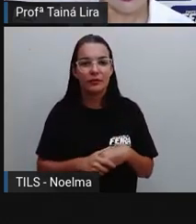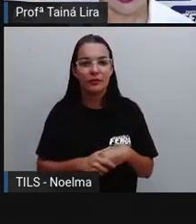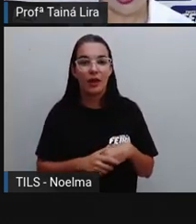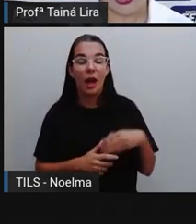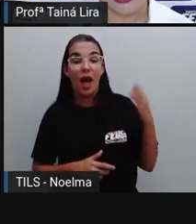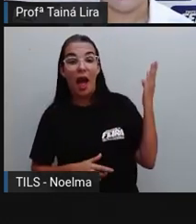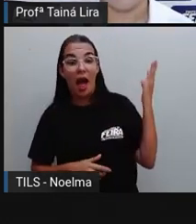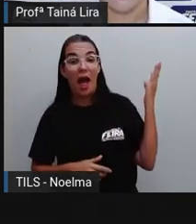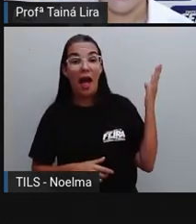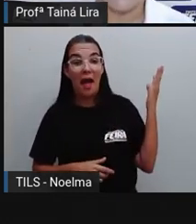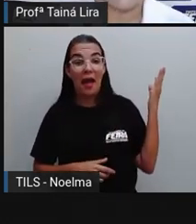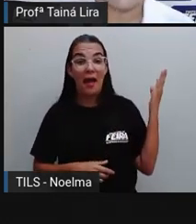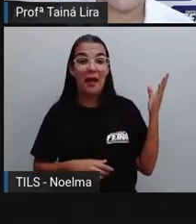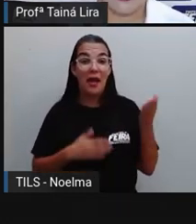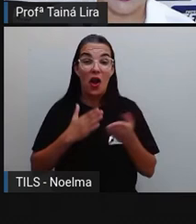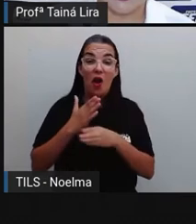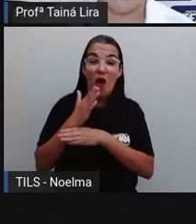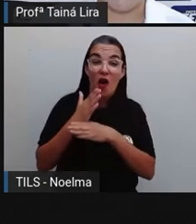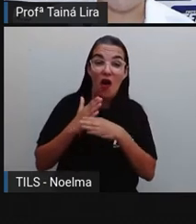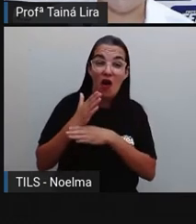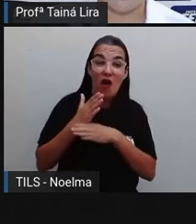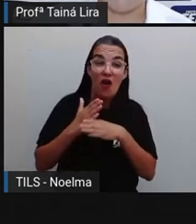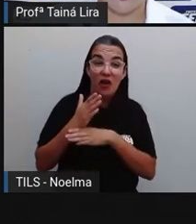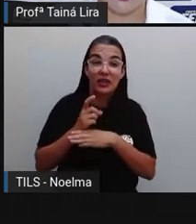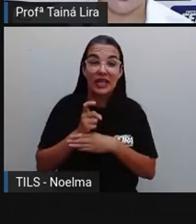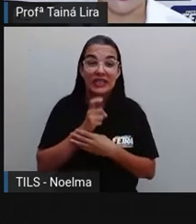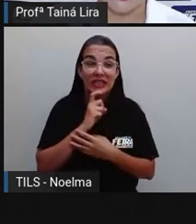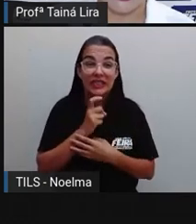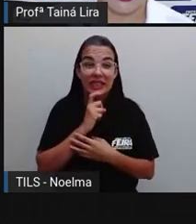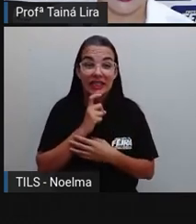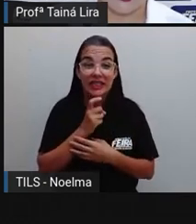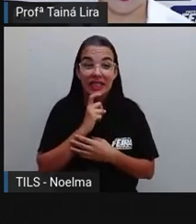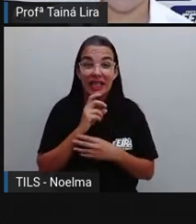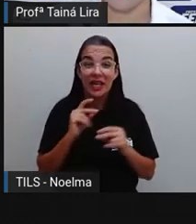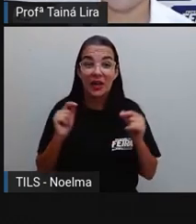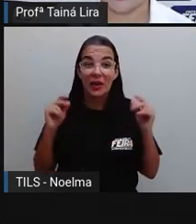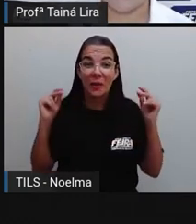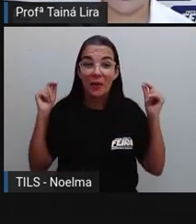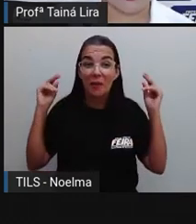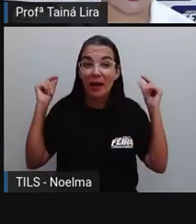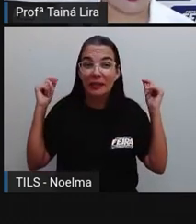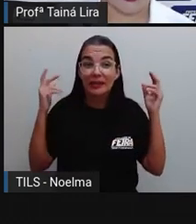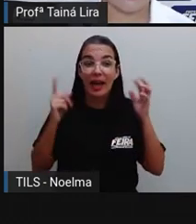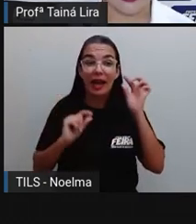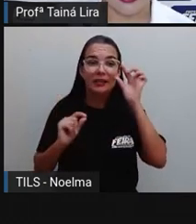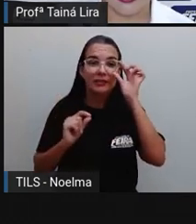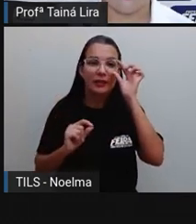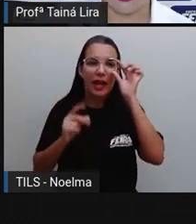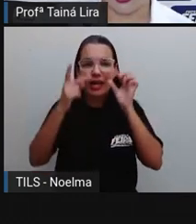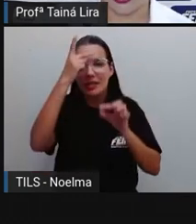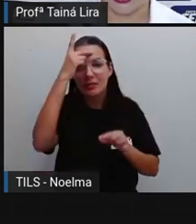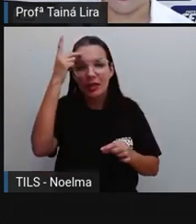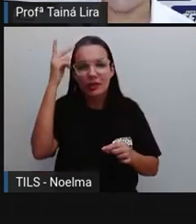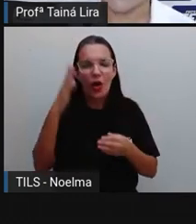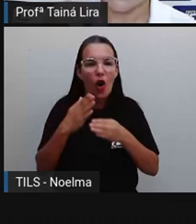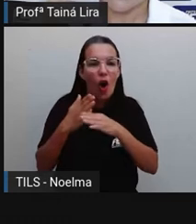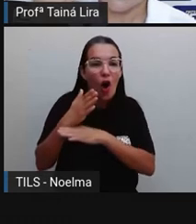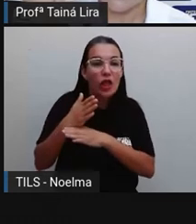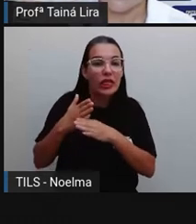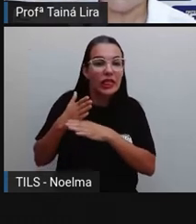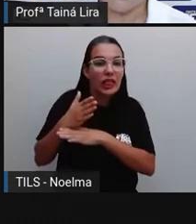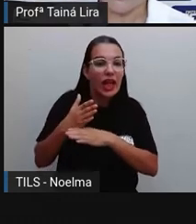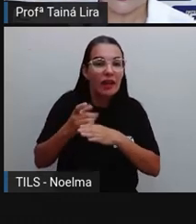Cortador de gelo, né? Que é a profissão aí onde as pessoas cortavam o gelo.